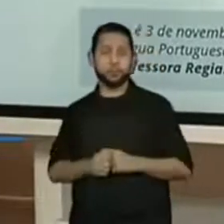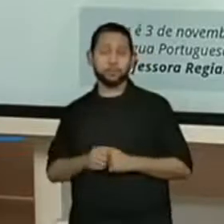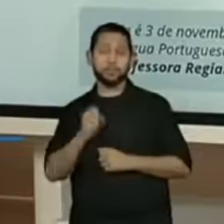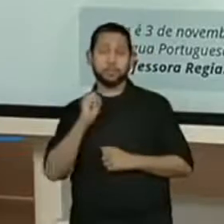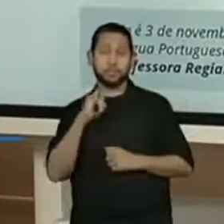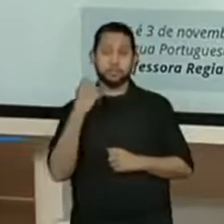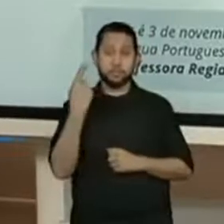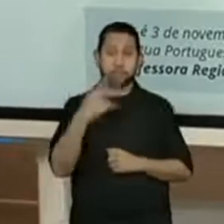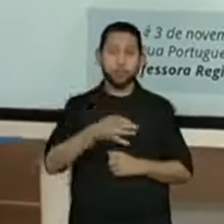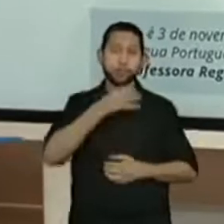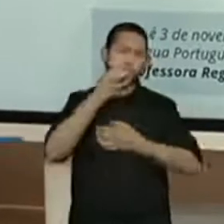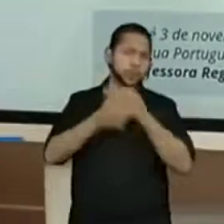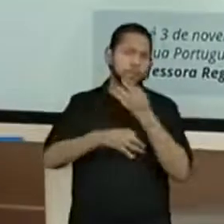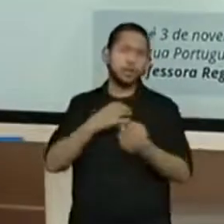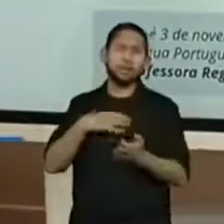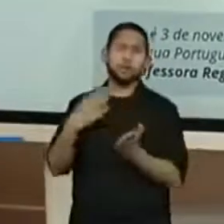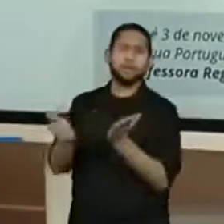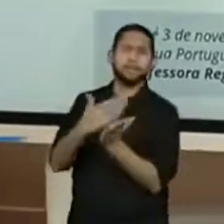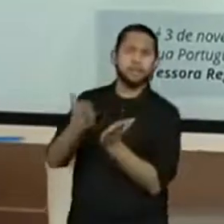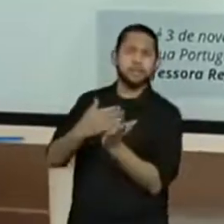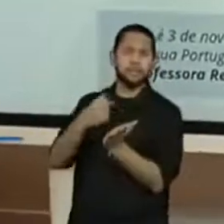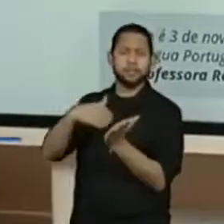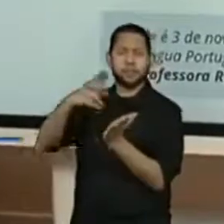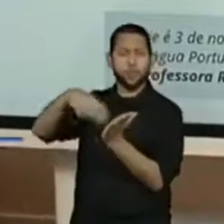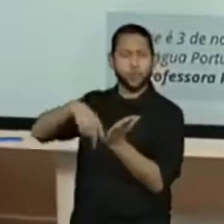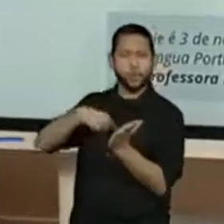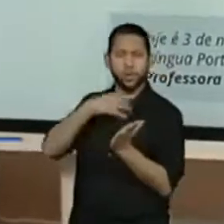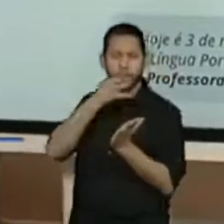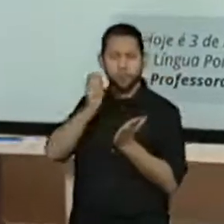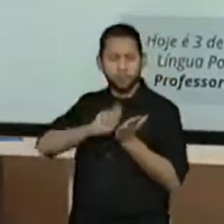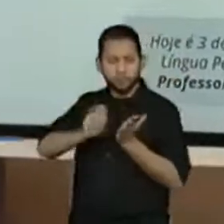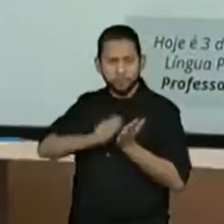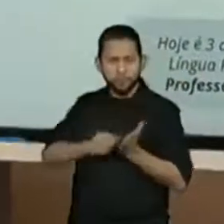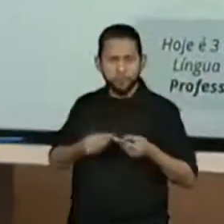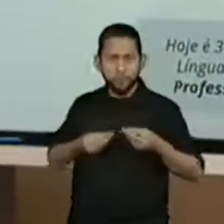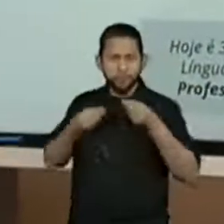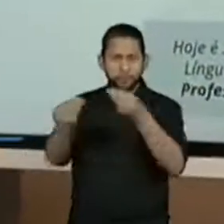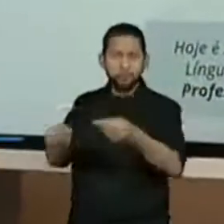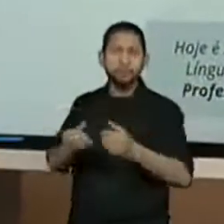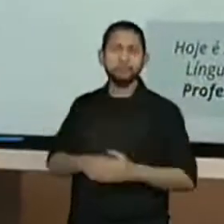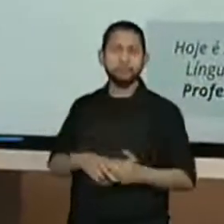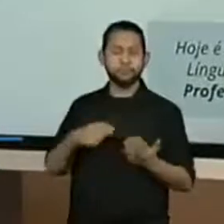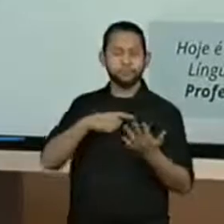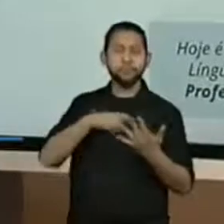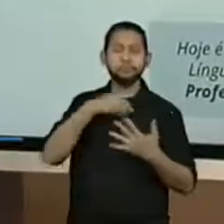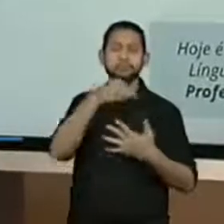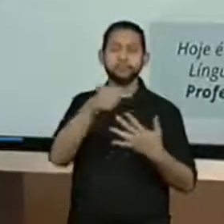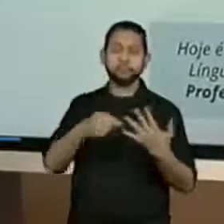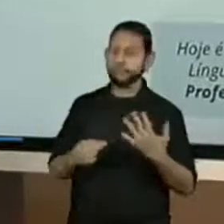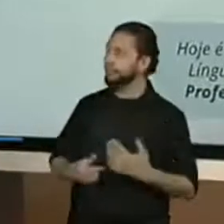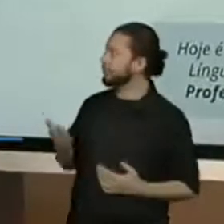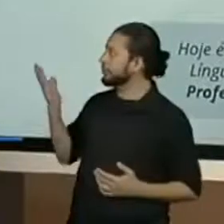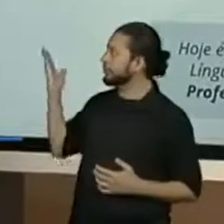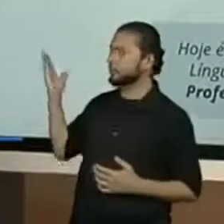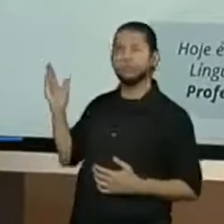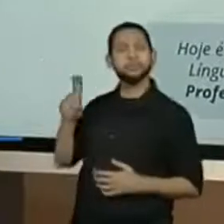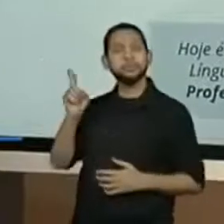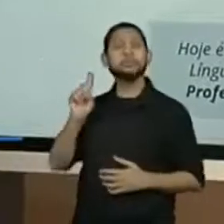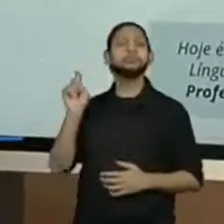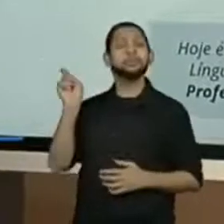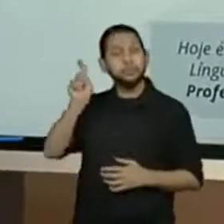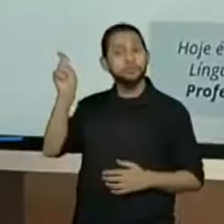sua opinião a uma revista, a uma matéria lida, a qualquer texto público, os elementos que nós escrevemos são os